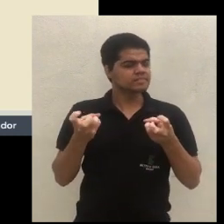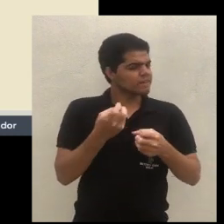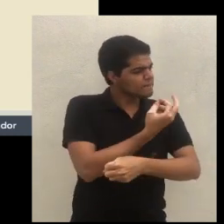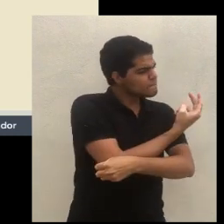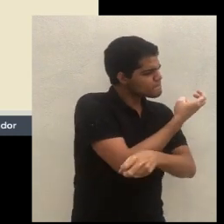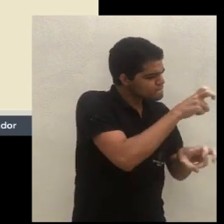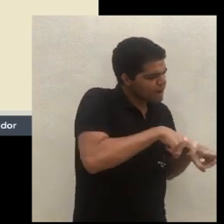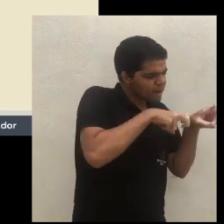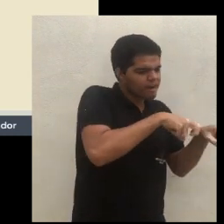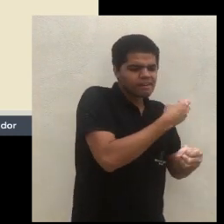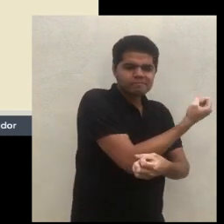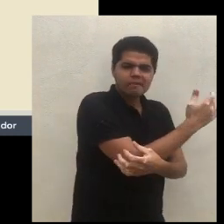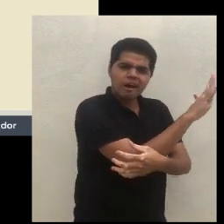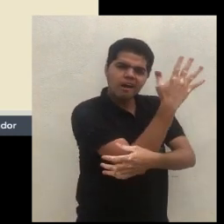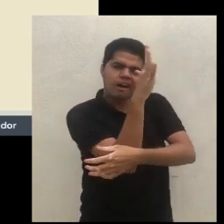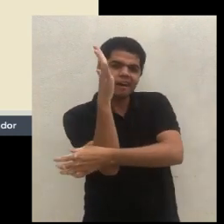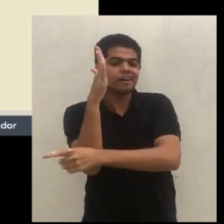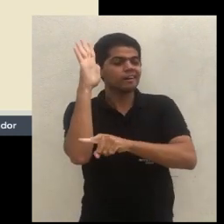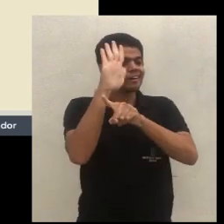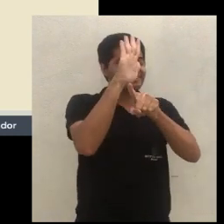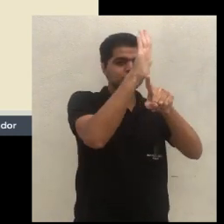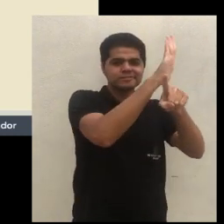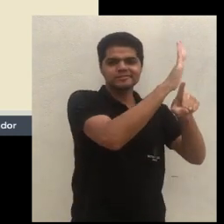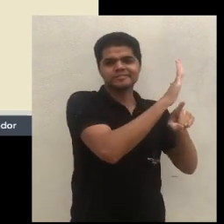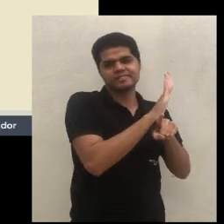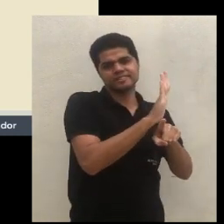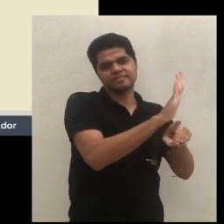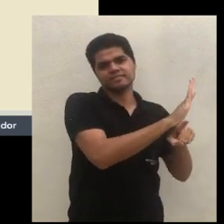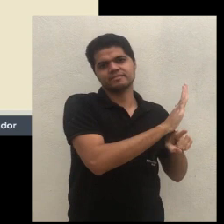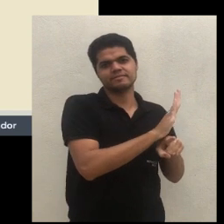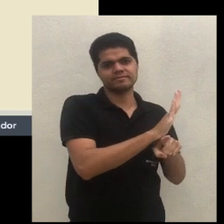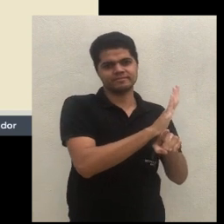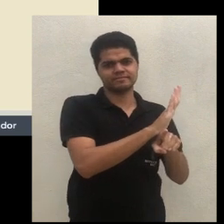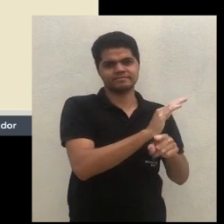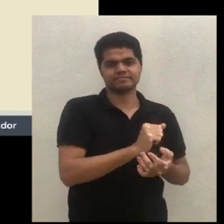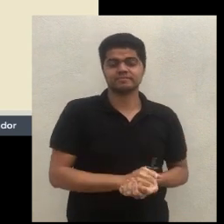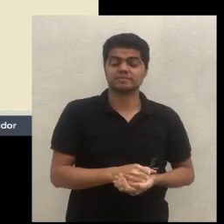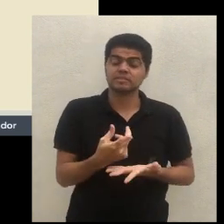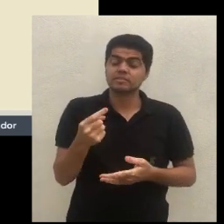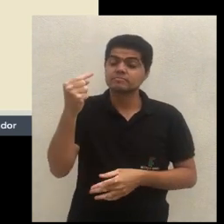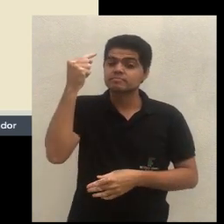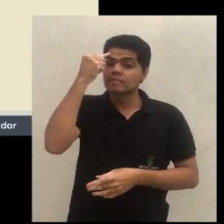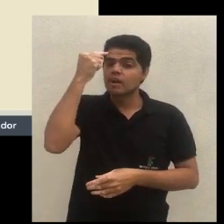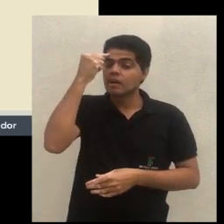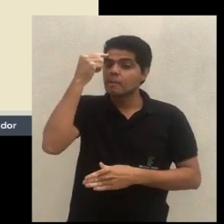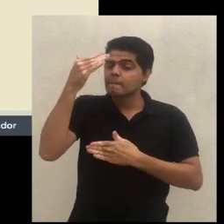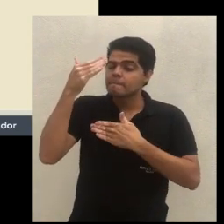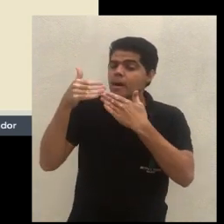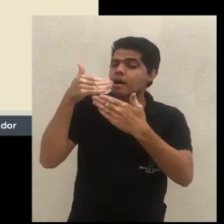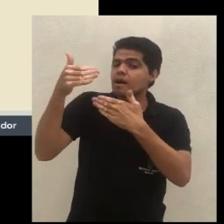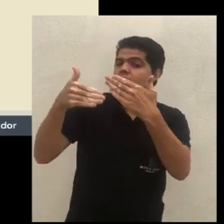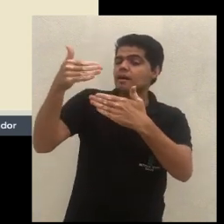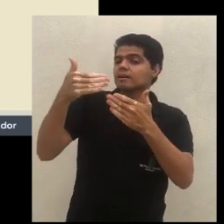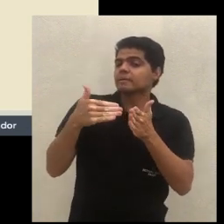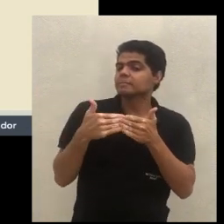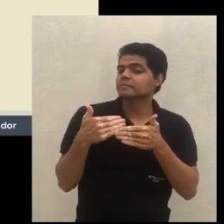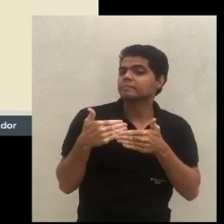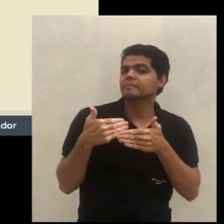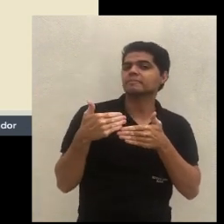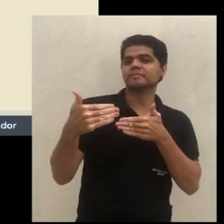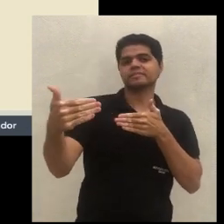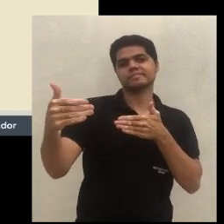agrofloresta ajudavam eles na manutenção do dia a dia. Então esse é um dos princípios que a gente tem que fazer com que ela